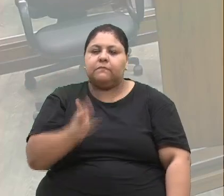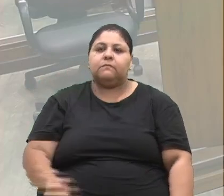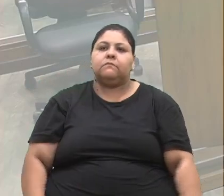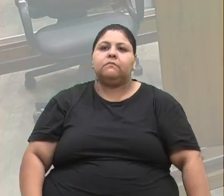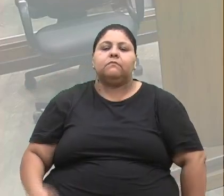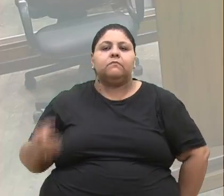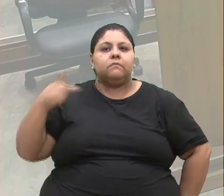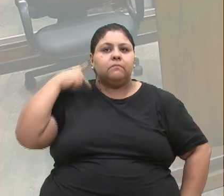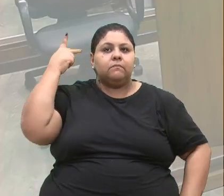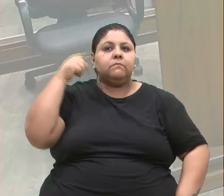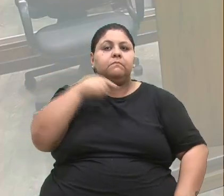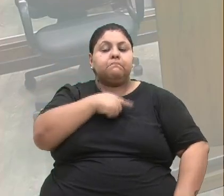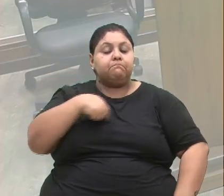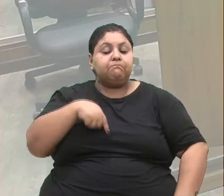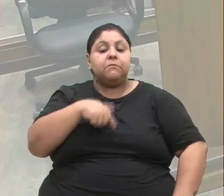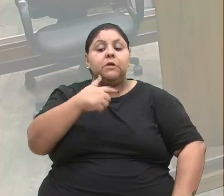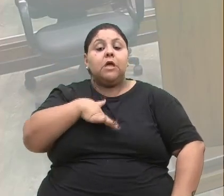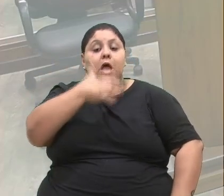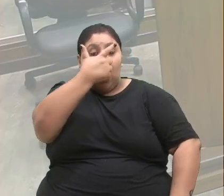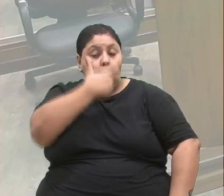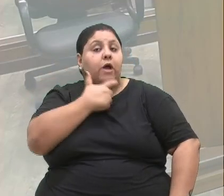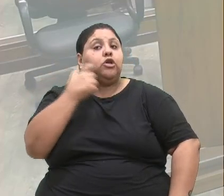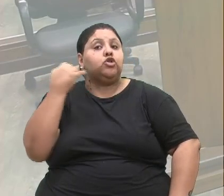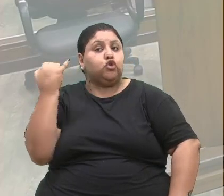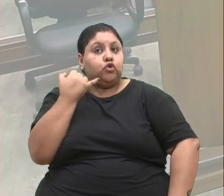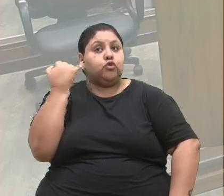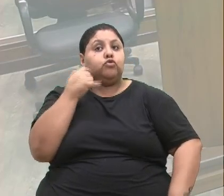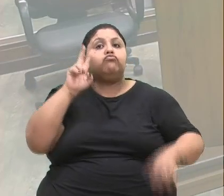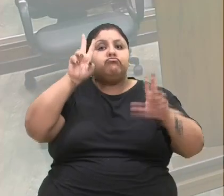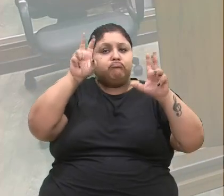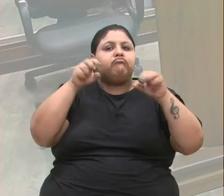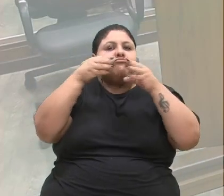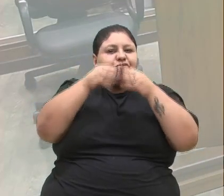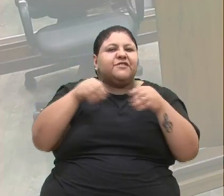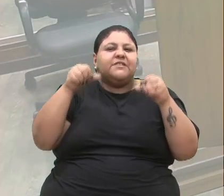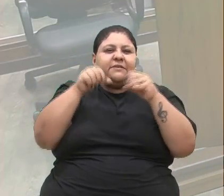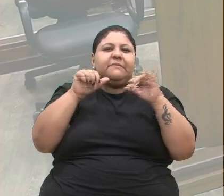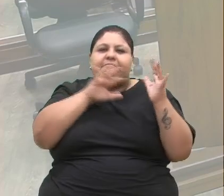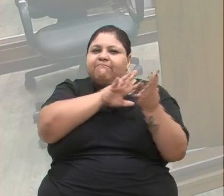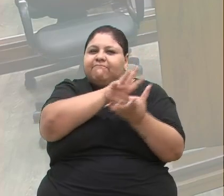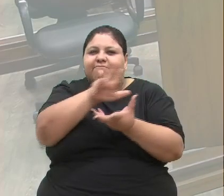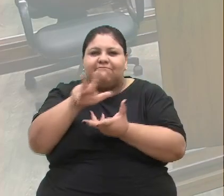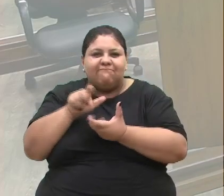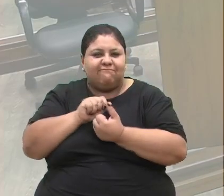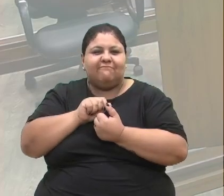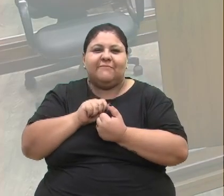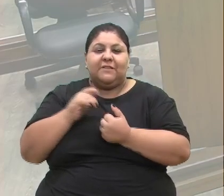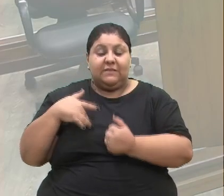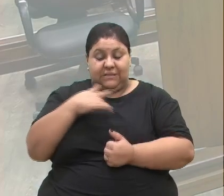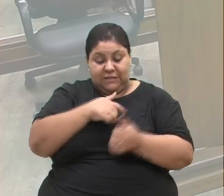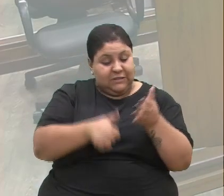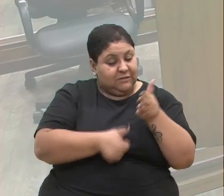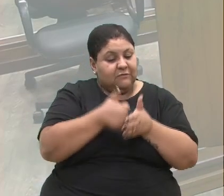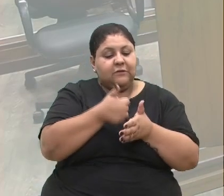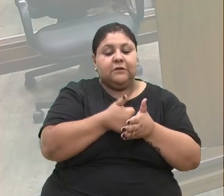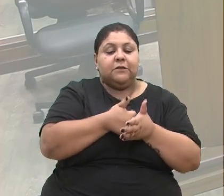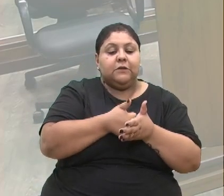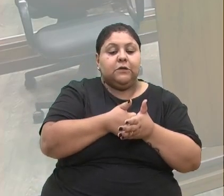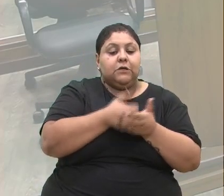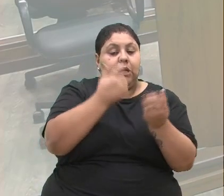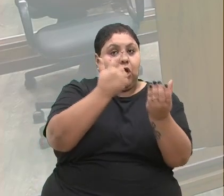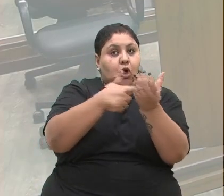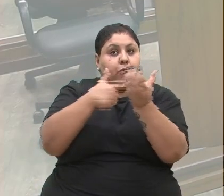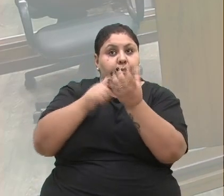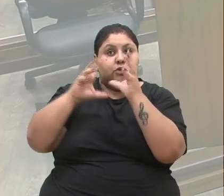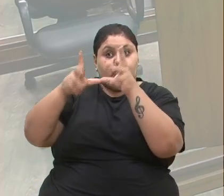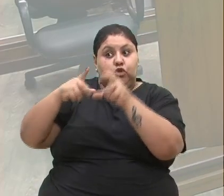Vereador Zanquin, acho importante, é um tema que certamente sensibiliza toda a busca por uma saúde melhor, é compromisso de todos os vereadores